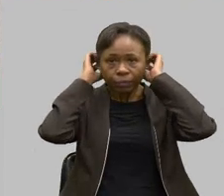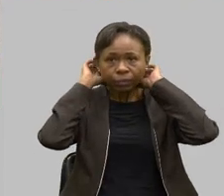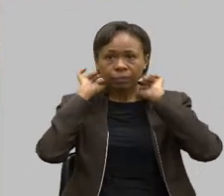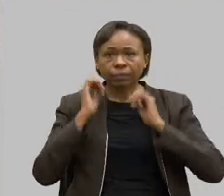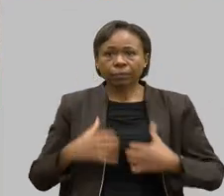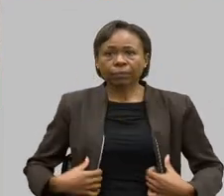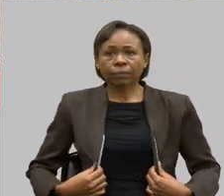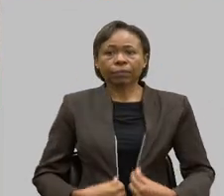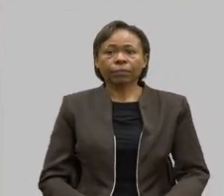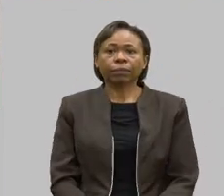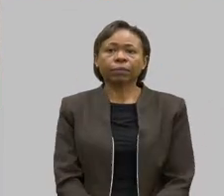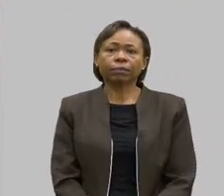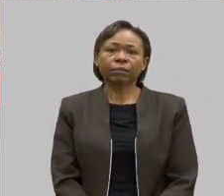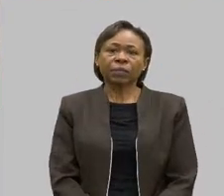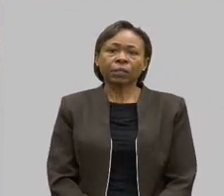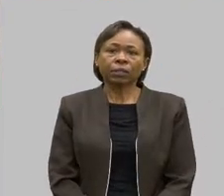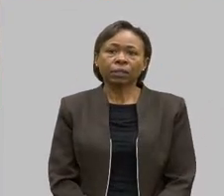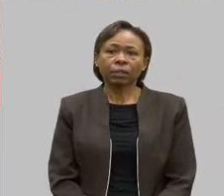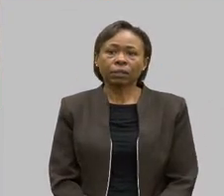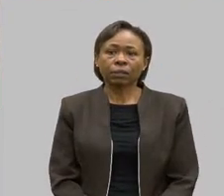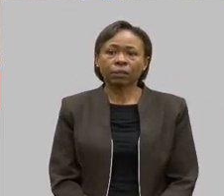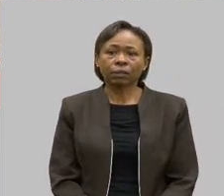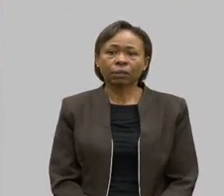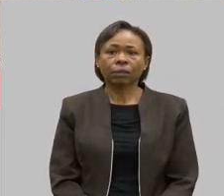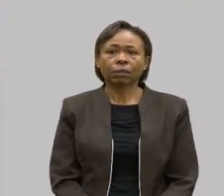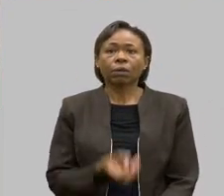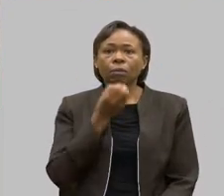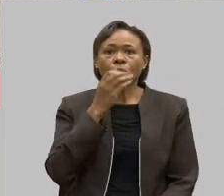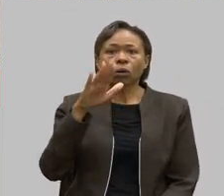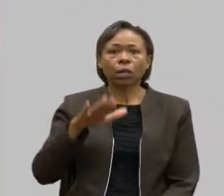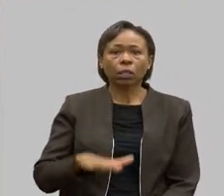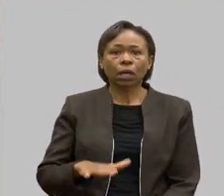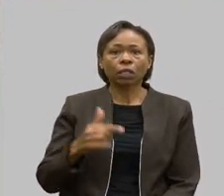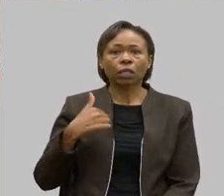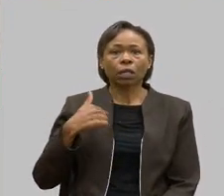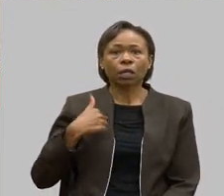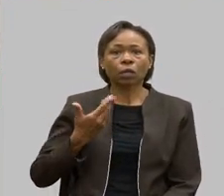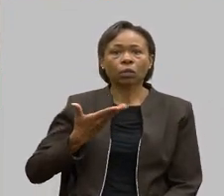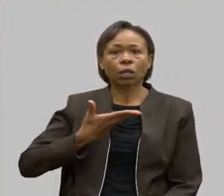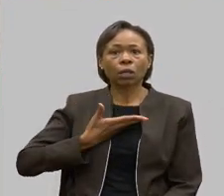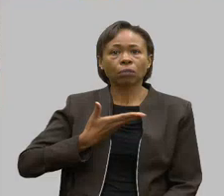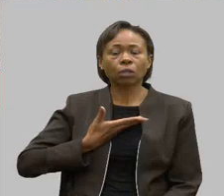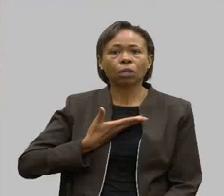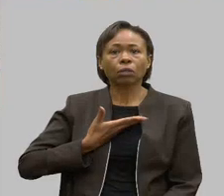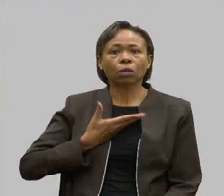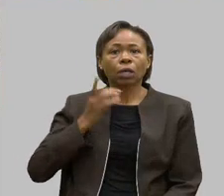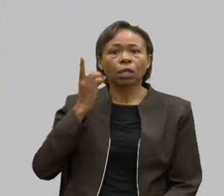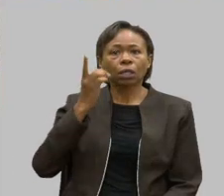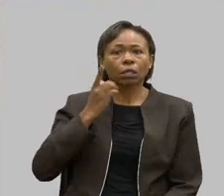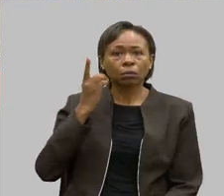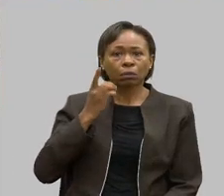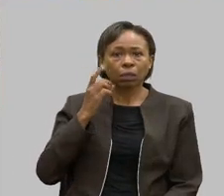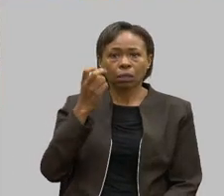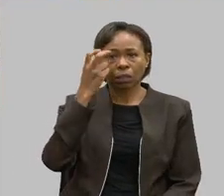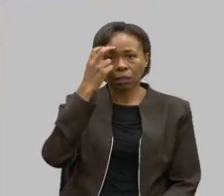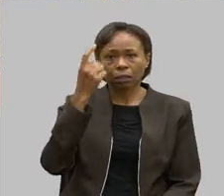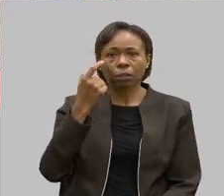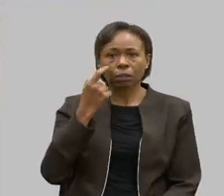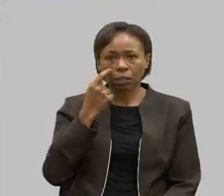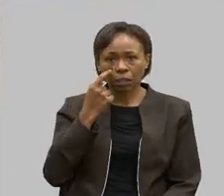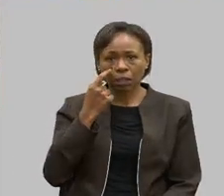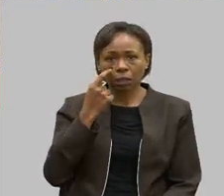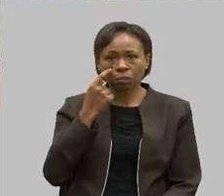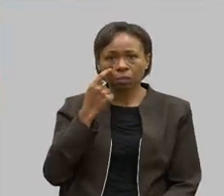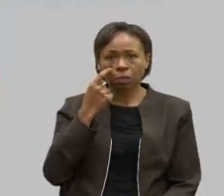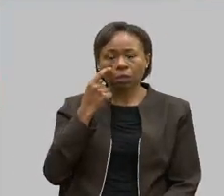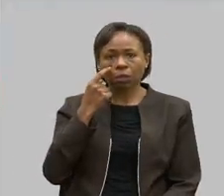Boa tarde. Eu sou muito amigo do deputado Zé Guilherme e também toda a família, muito maravilhosa,